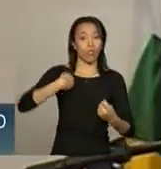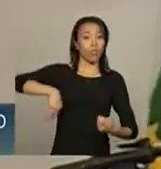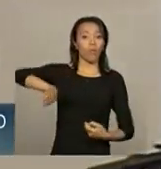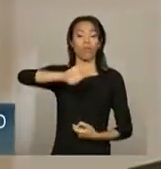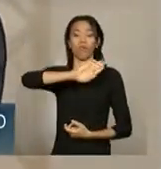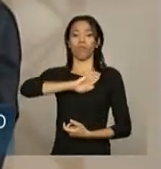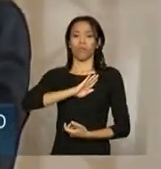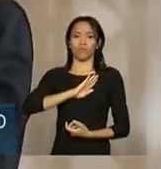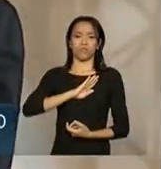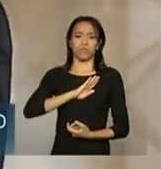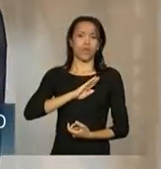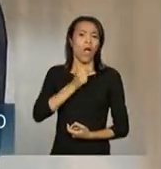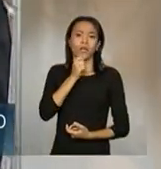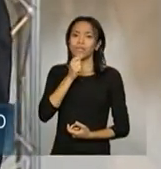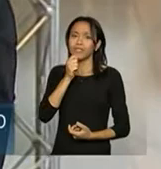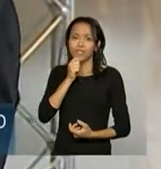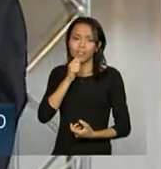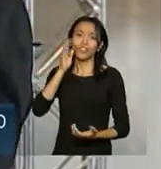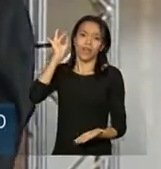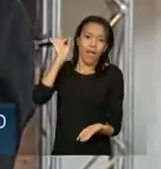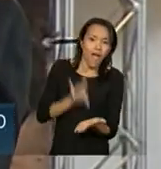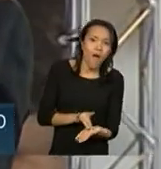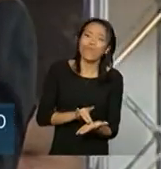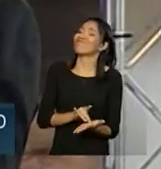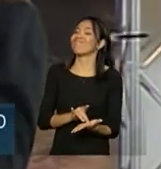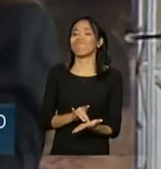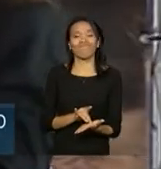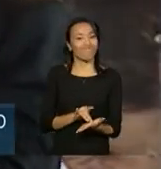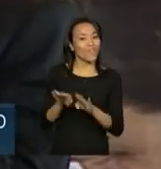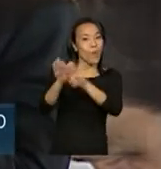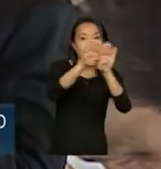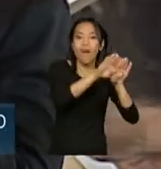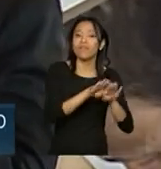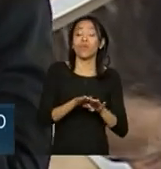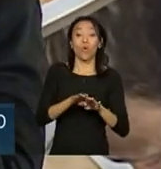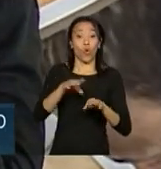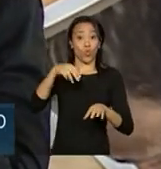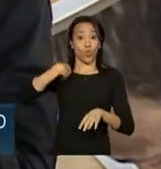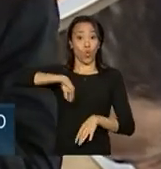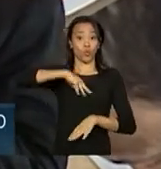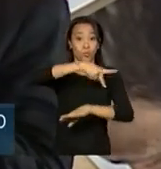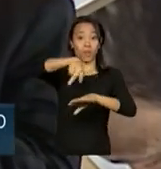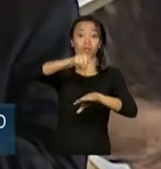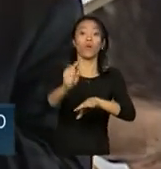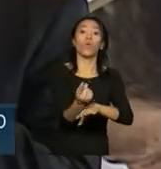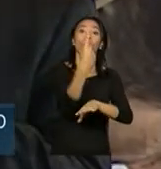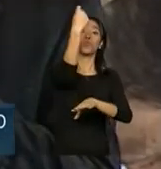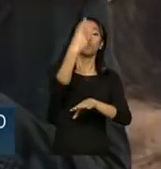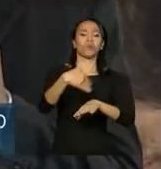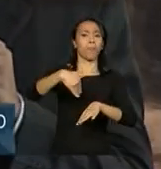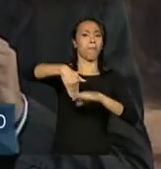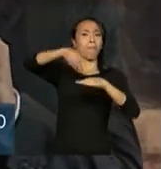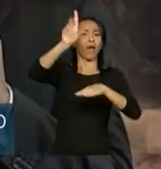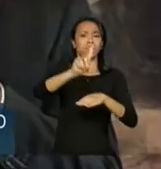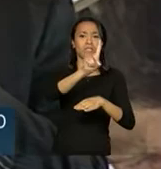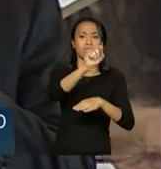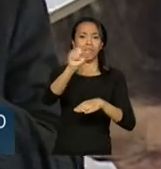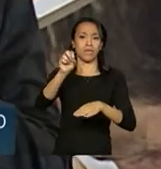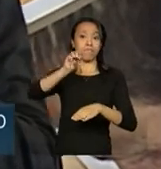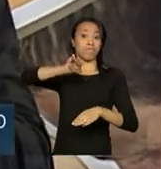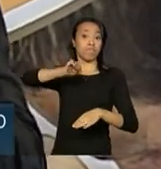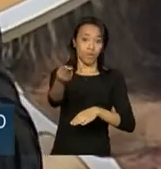consolidamos esse desafio ainda. O nosso país é o único país com mais de 100 milhões de habitantes